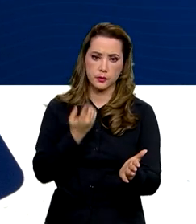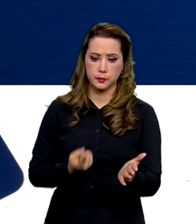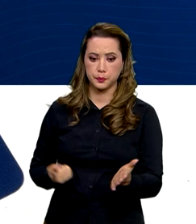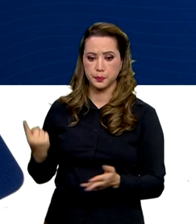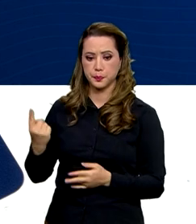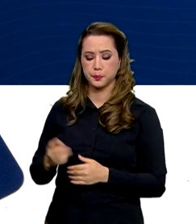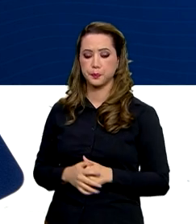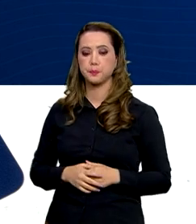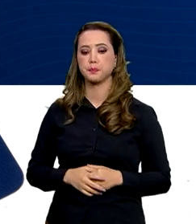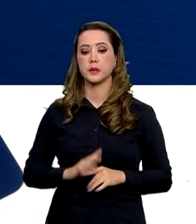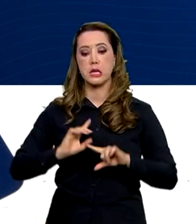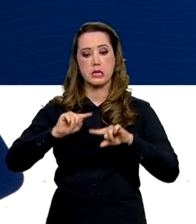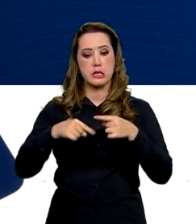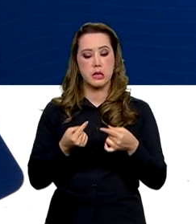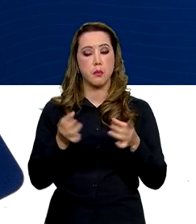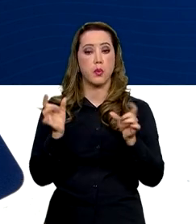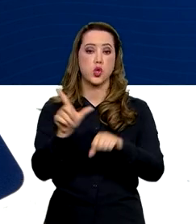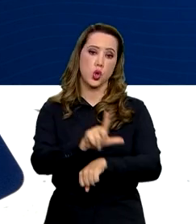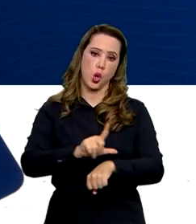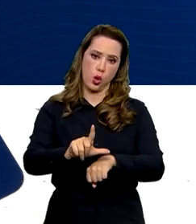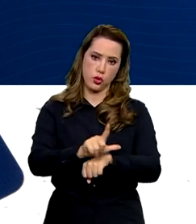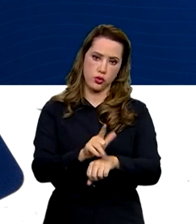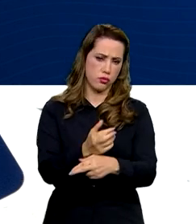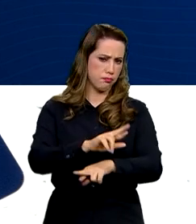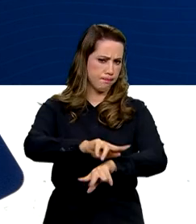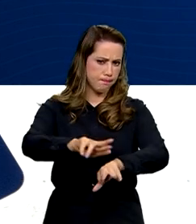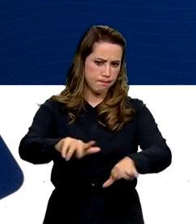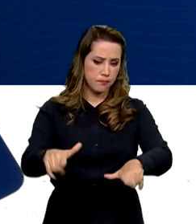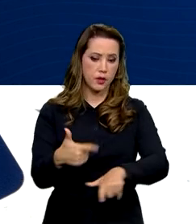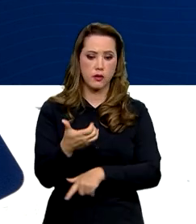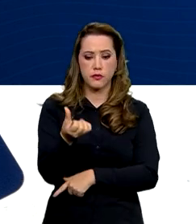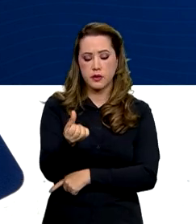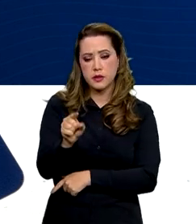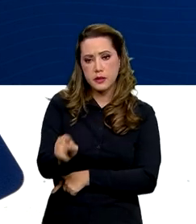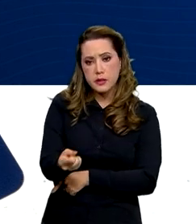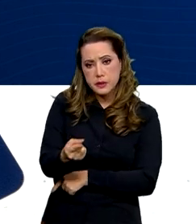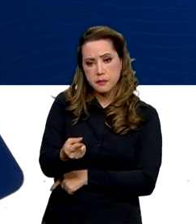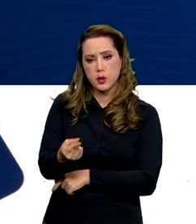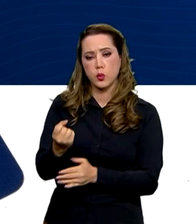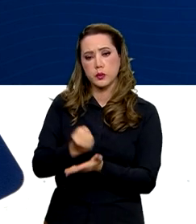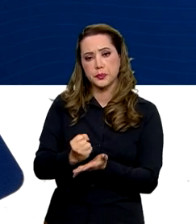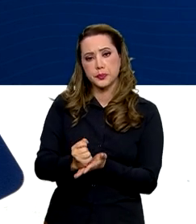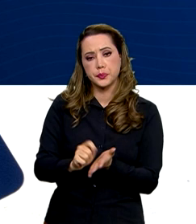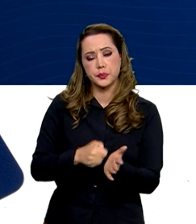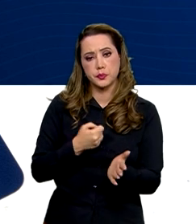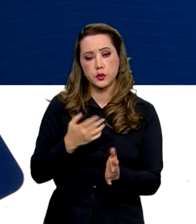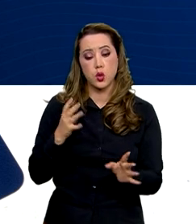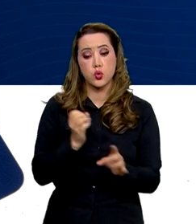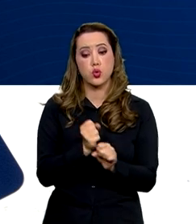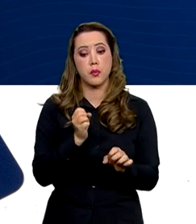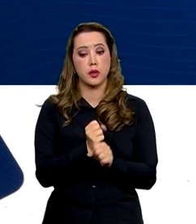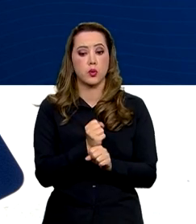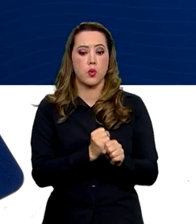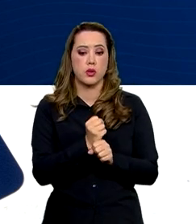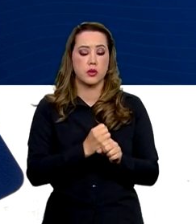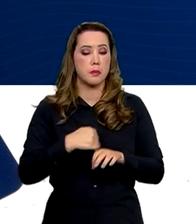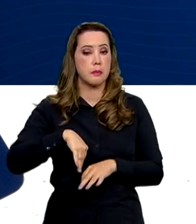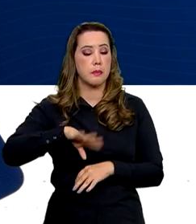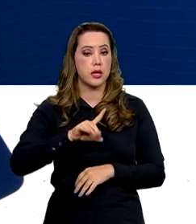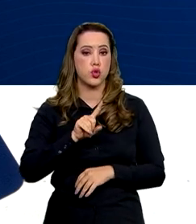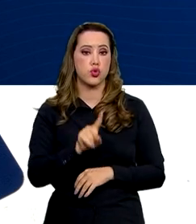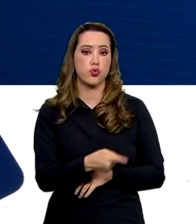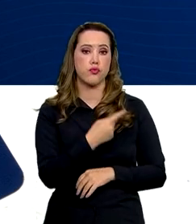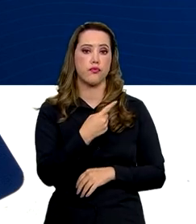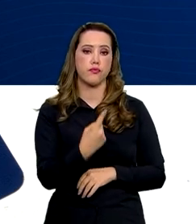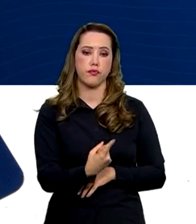criados, seguido pelo comércio, com mais de 26 mil vagas com carteira assinada. No acumulado do ano, são mais de